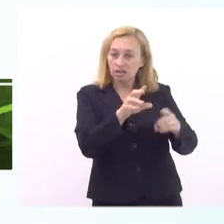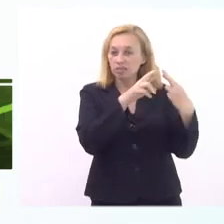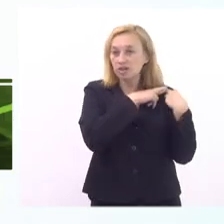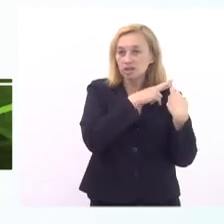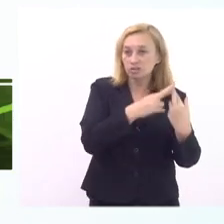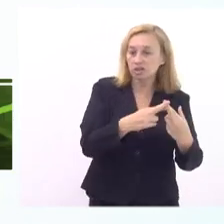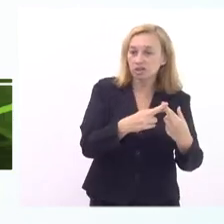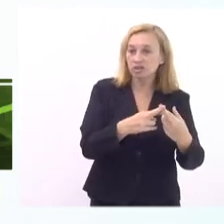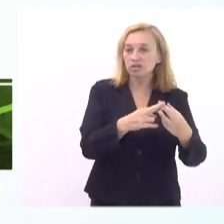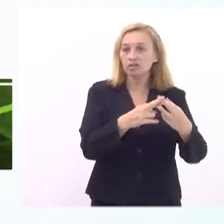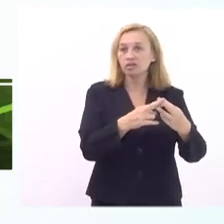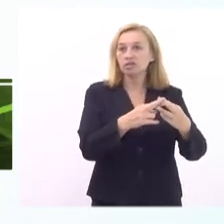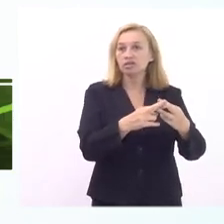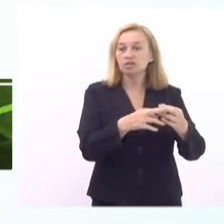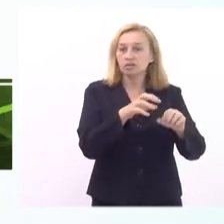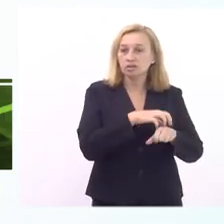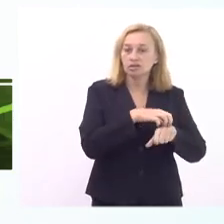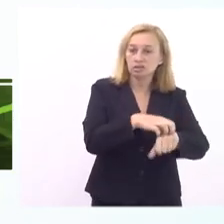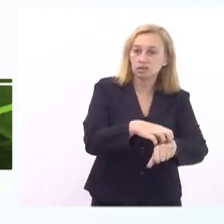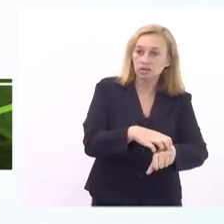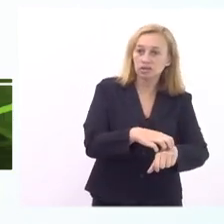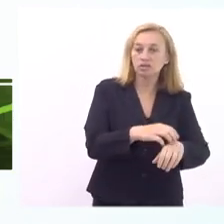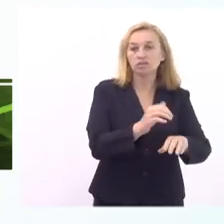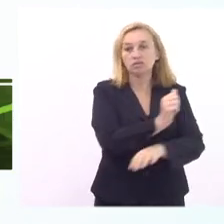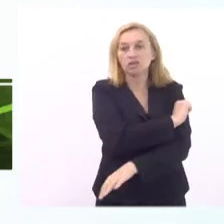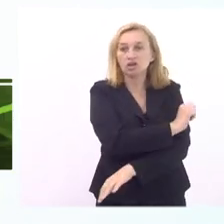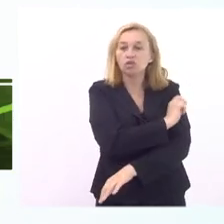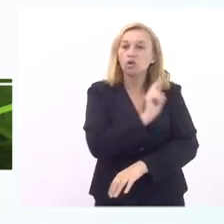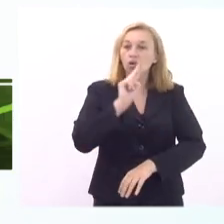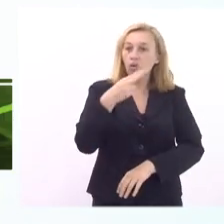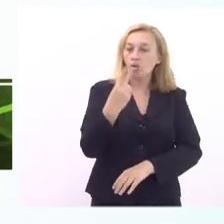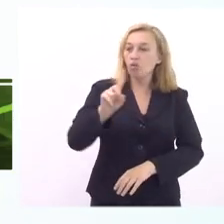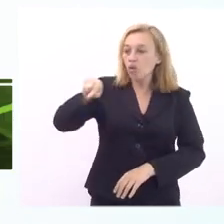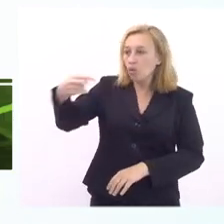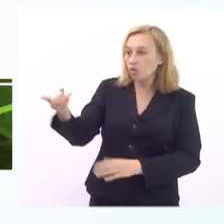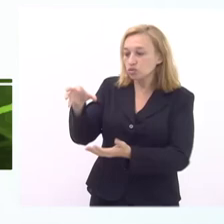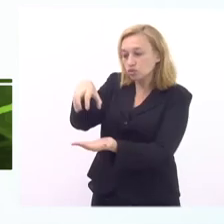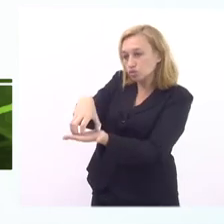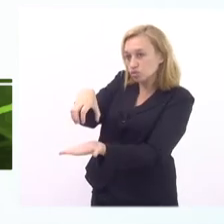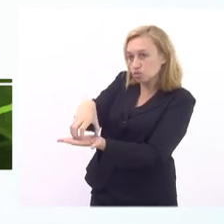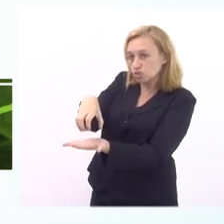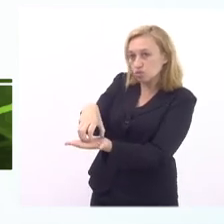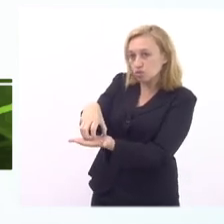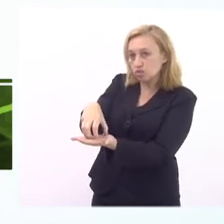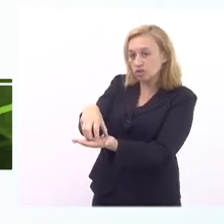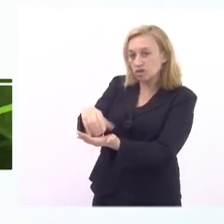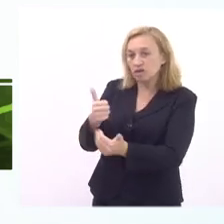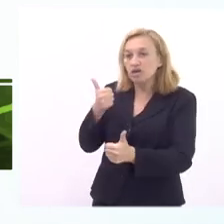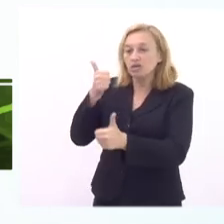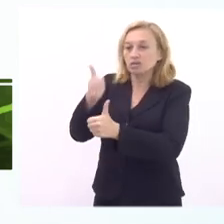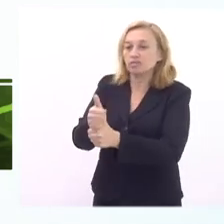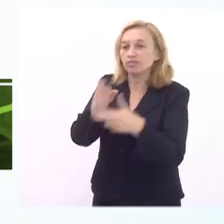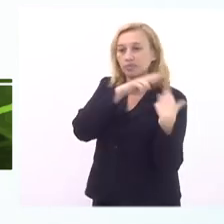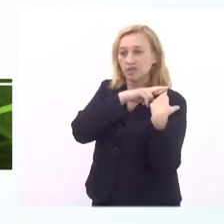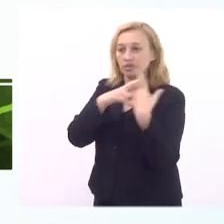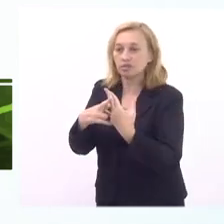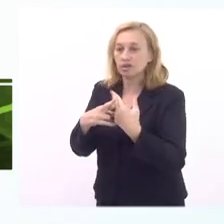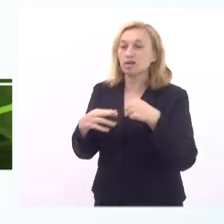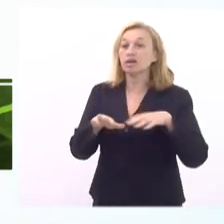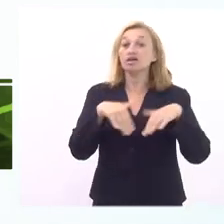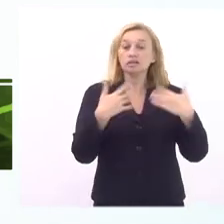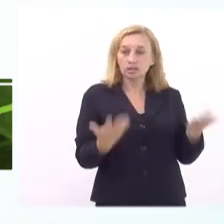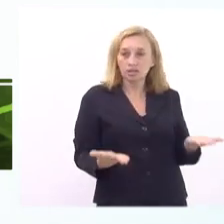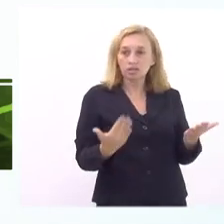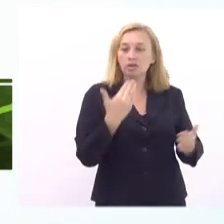transporte dos alunos dos subsequentes ou se vai ser algum outro órgão que vai assumir essa responsabilidade então